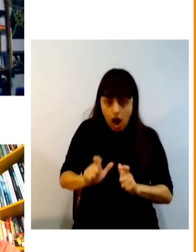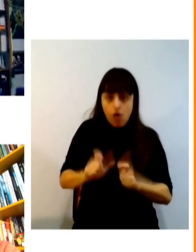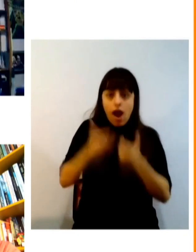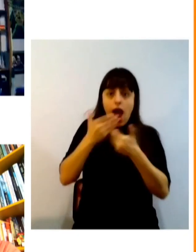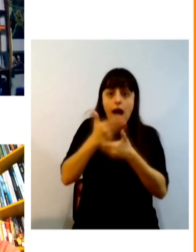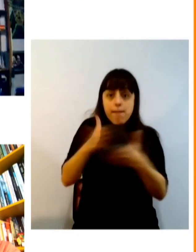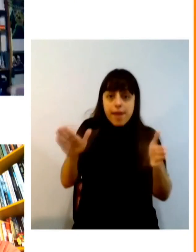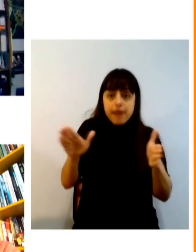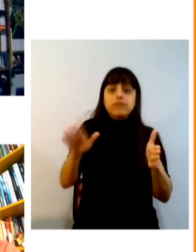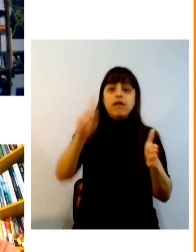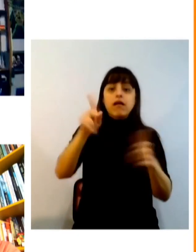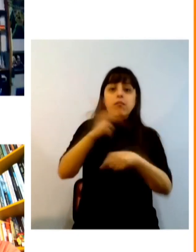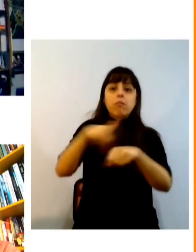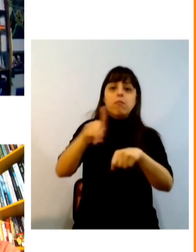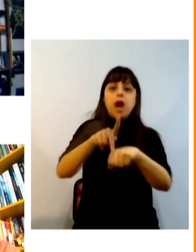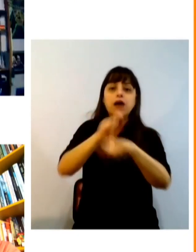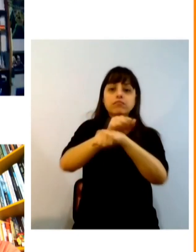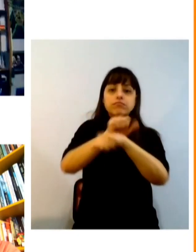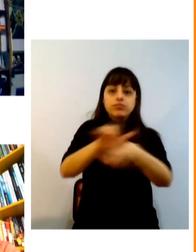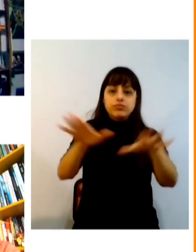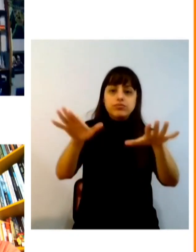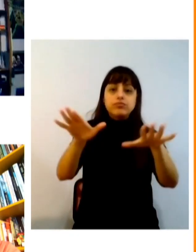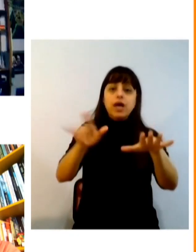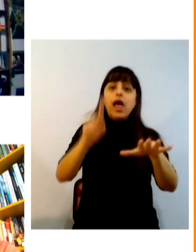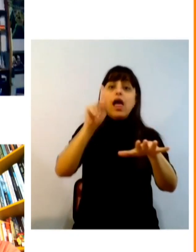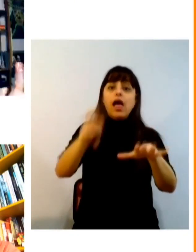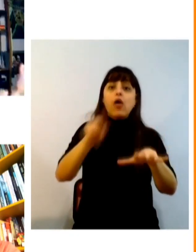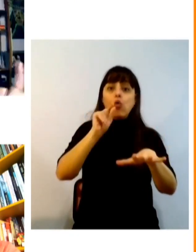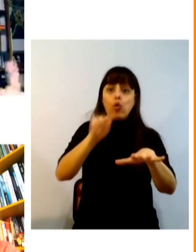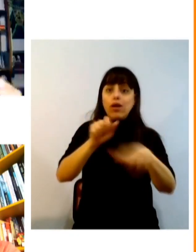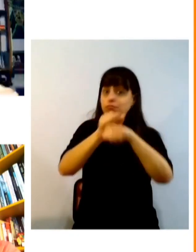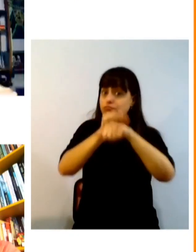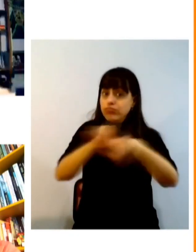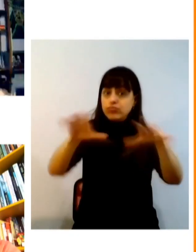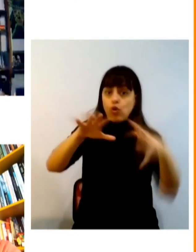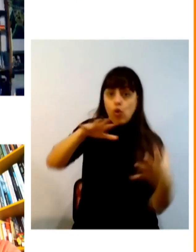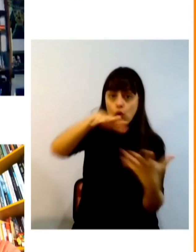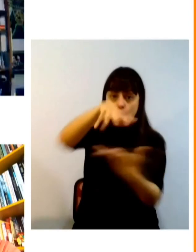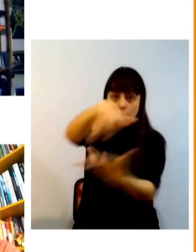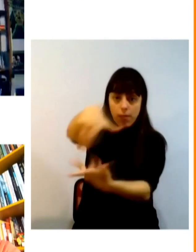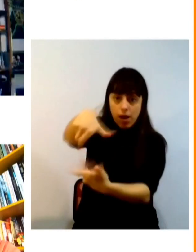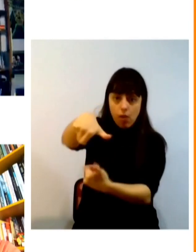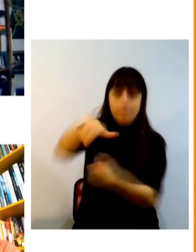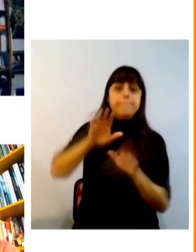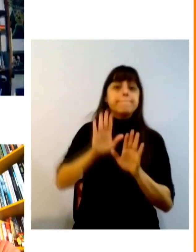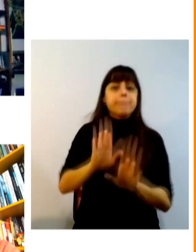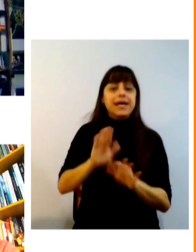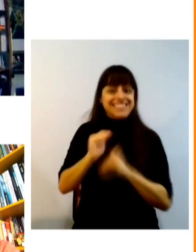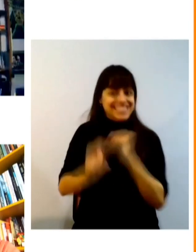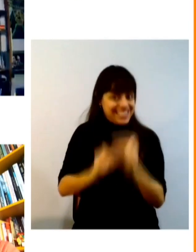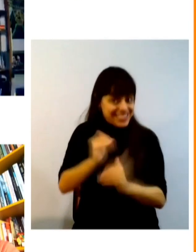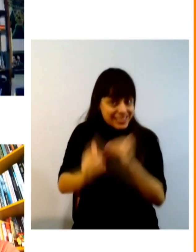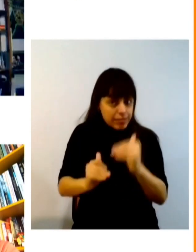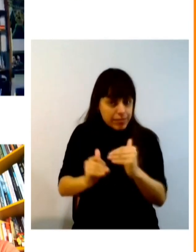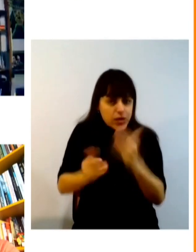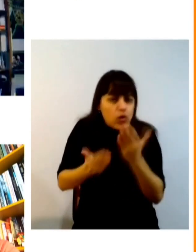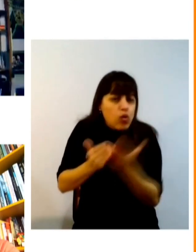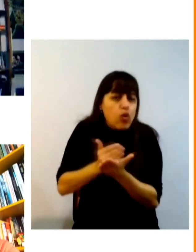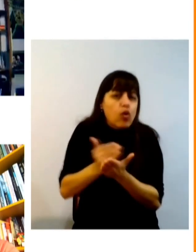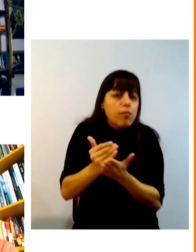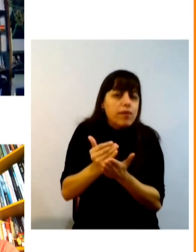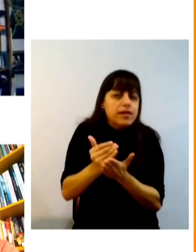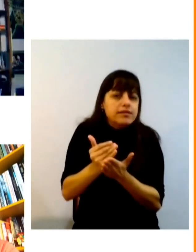local está aberto ao nacional e aberto ao global porém o desenvolvimento